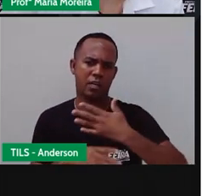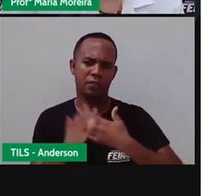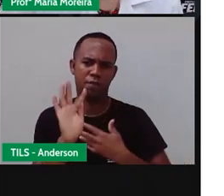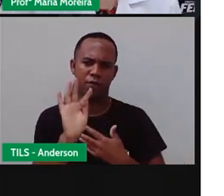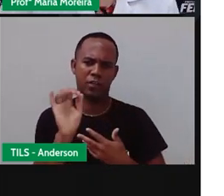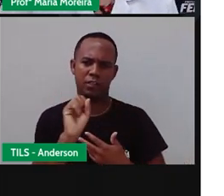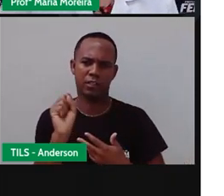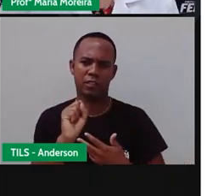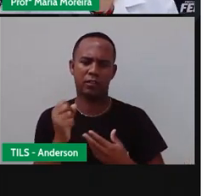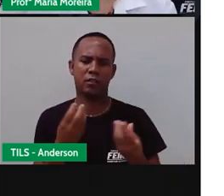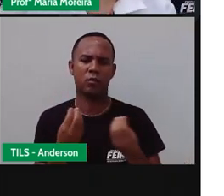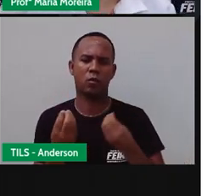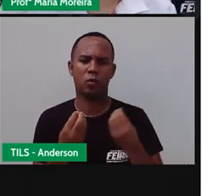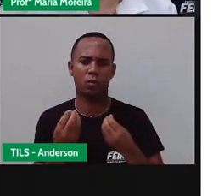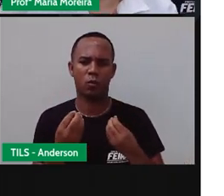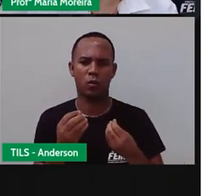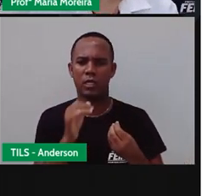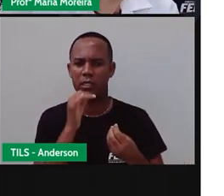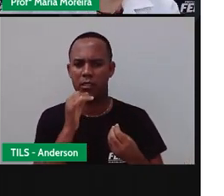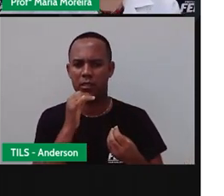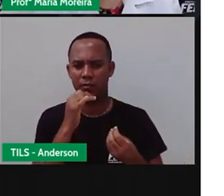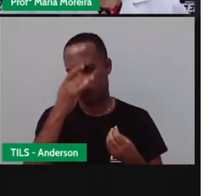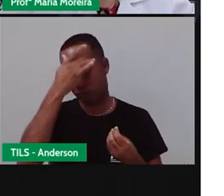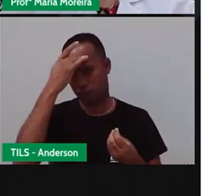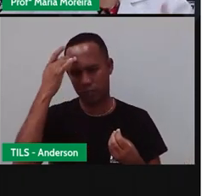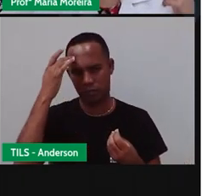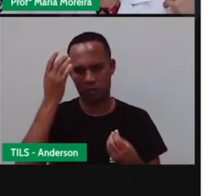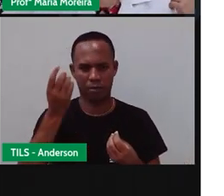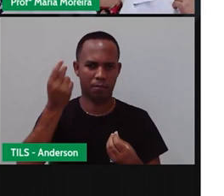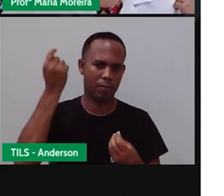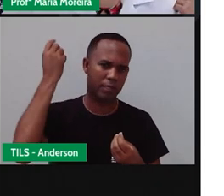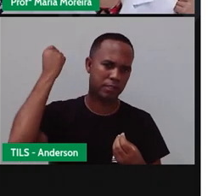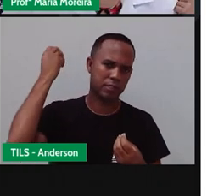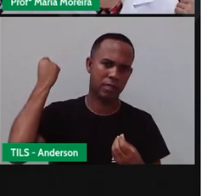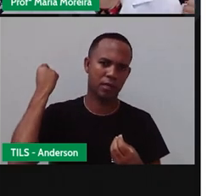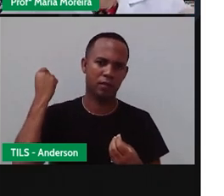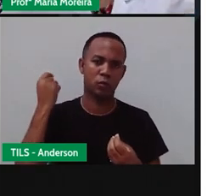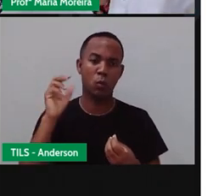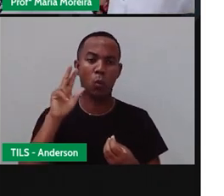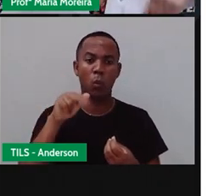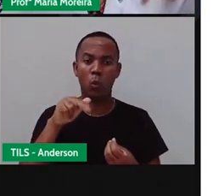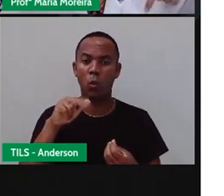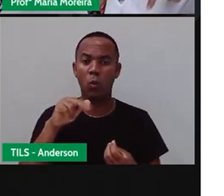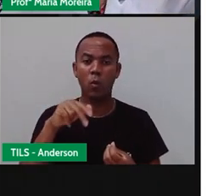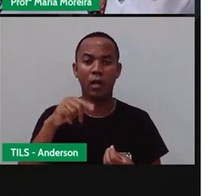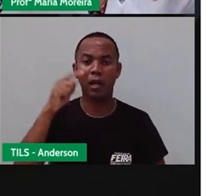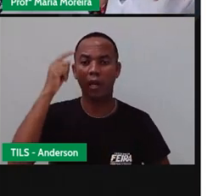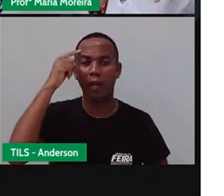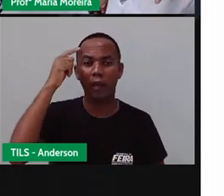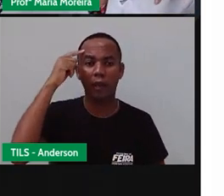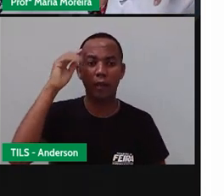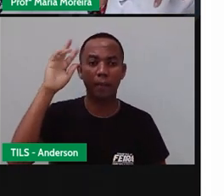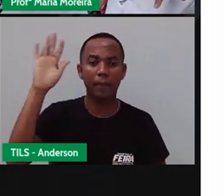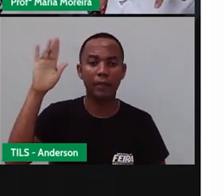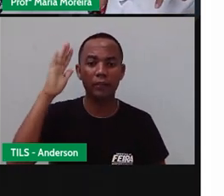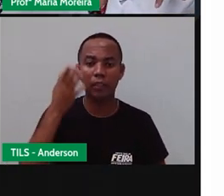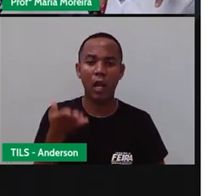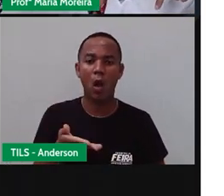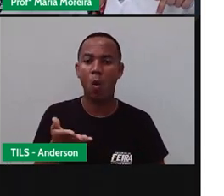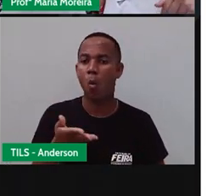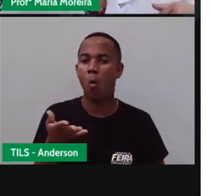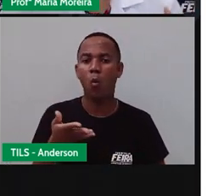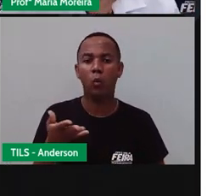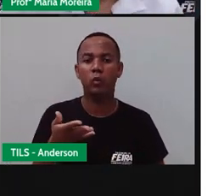Santana. Ou seja, as pessoas no passado, elas nunca iriam conseguir imaginar como estamos vivendo agora no presente.